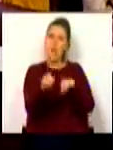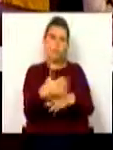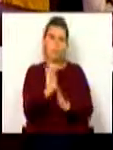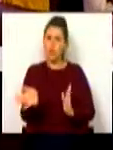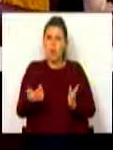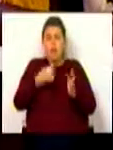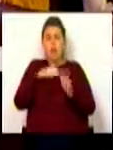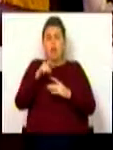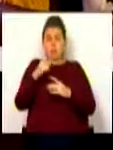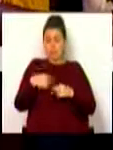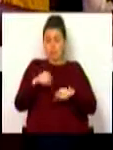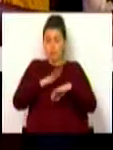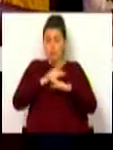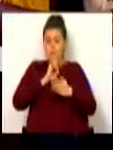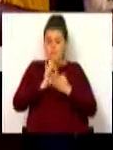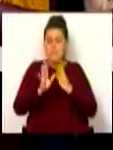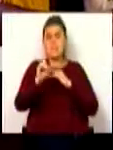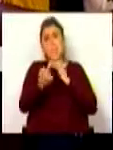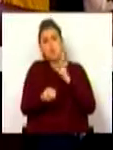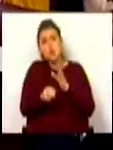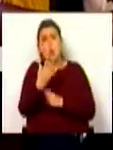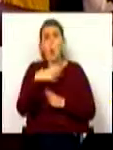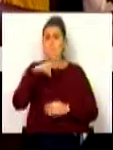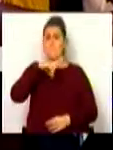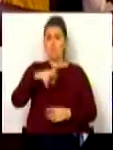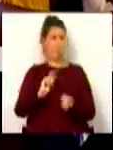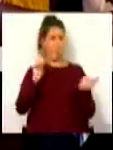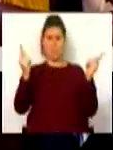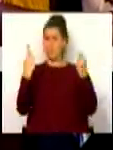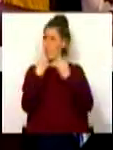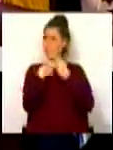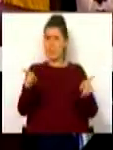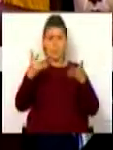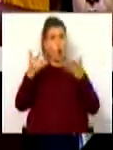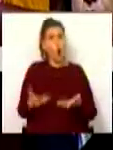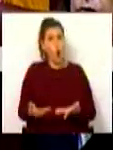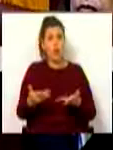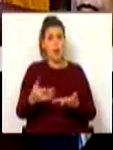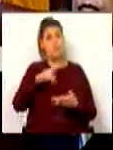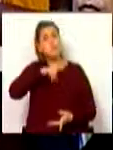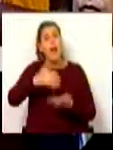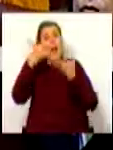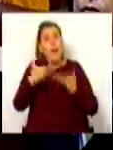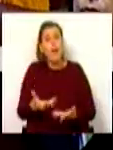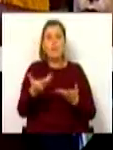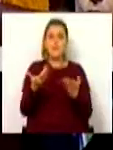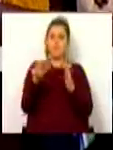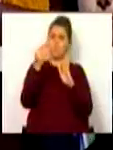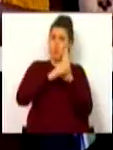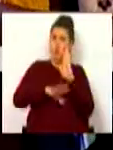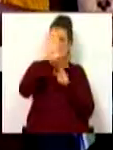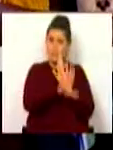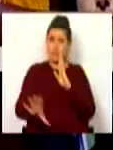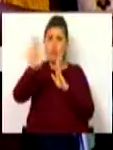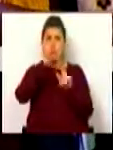que temos porque foi descrito e construído num Portugal muito diferente do de hoje, Portugal hoje não tem um Programa Nacional